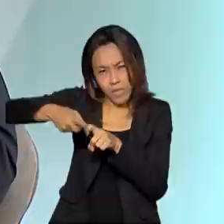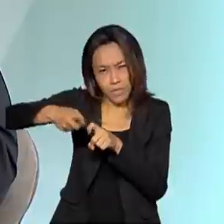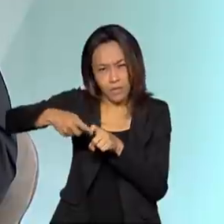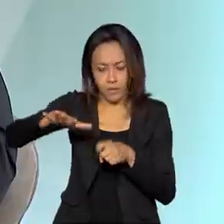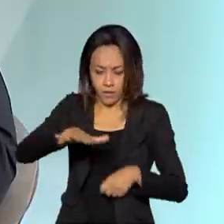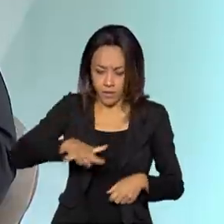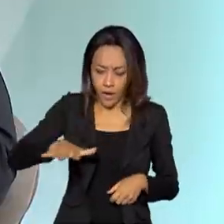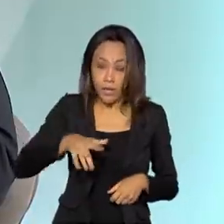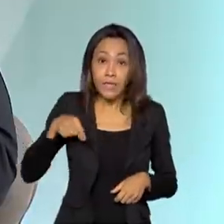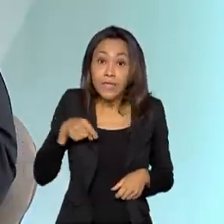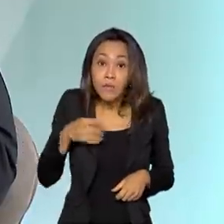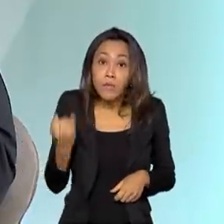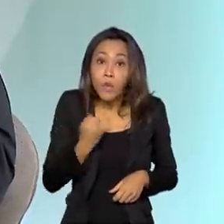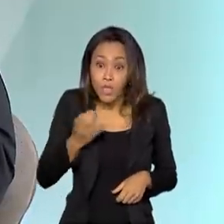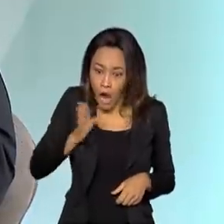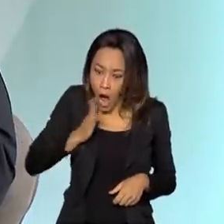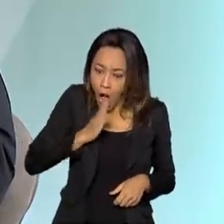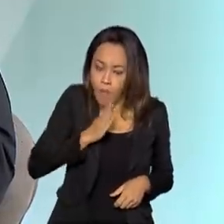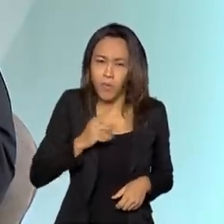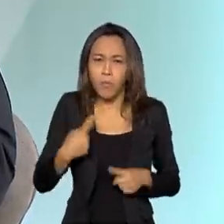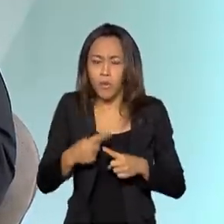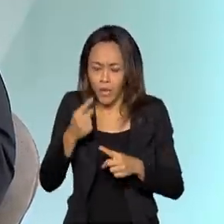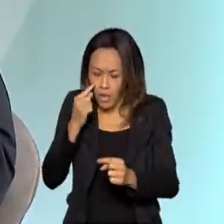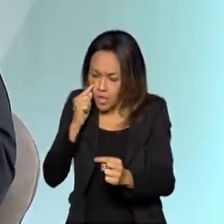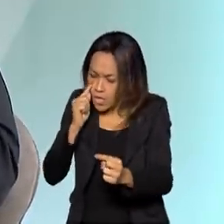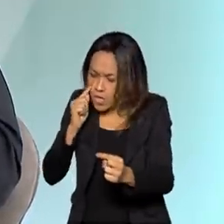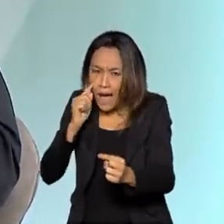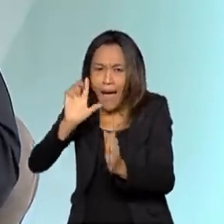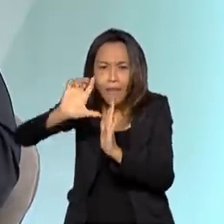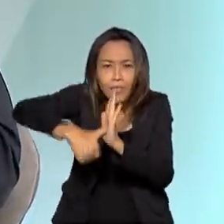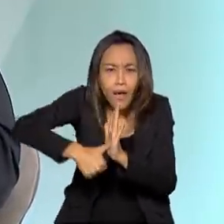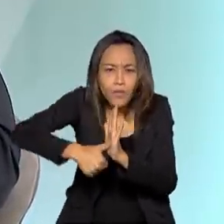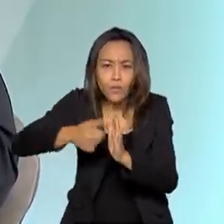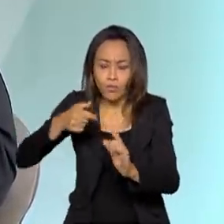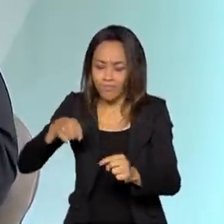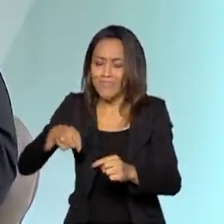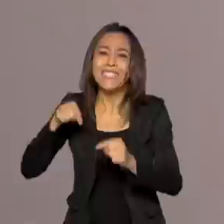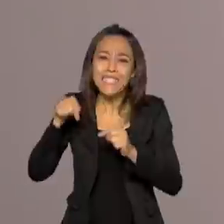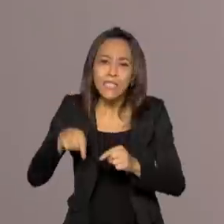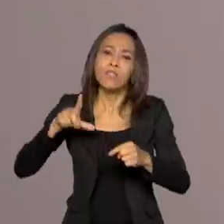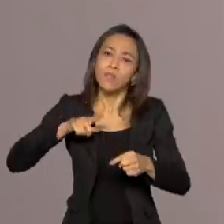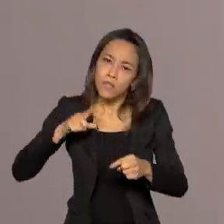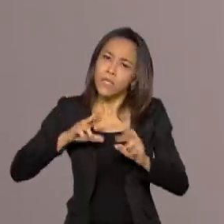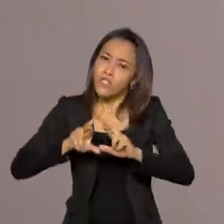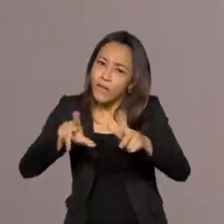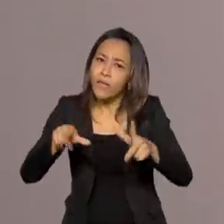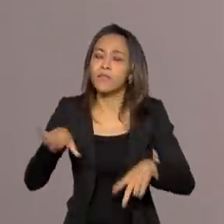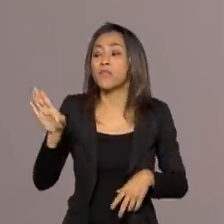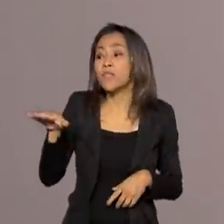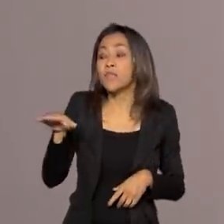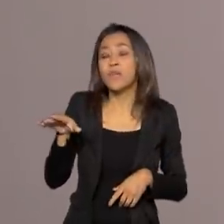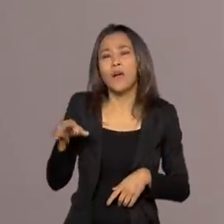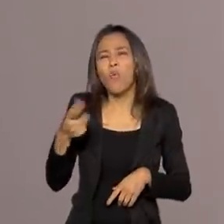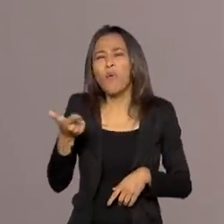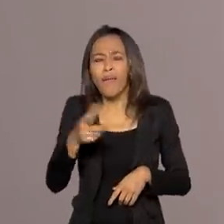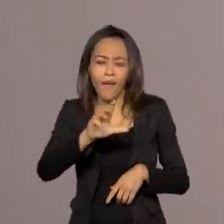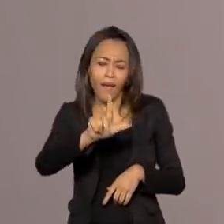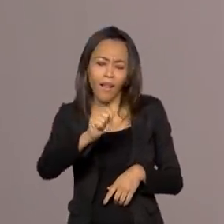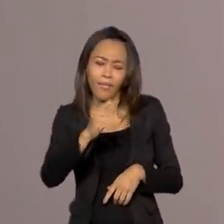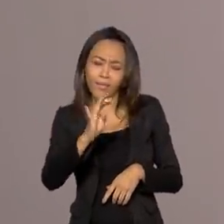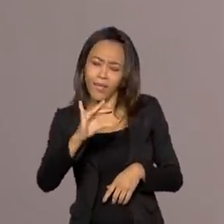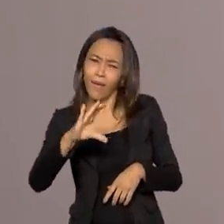importante, porque senão, qualquer milissegundo faz uma diferença muito grande. Isso é só para enfatizar, menor latência, maior